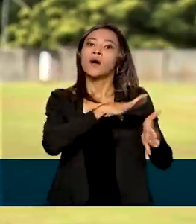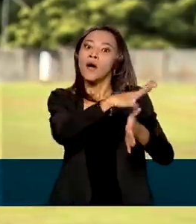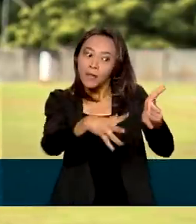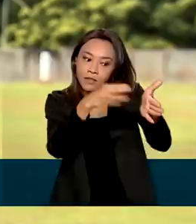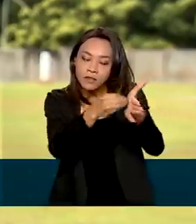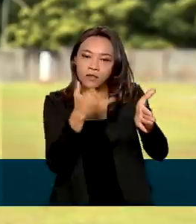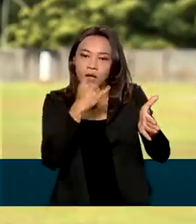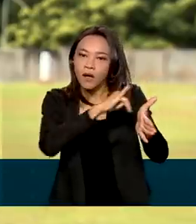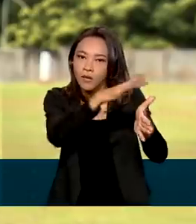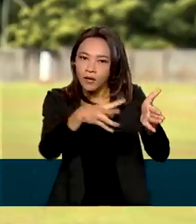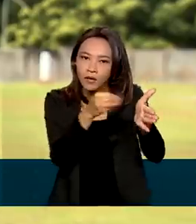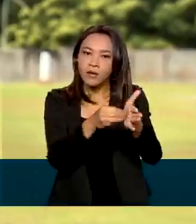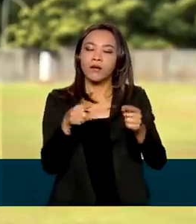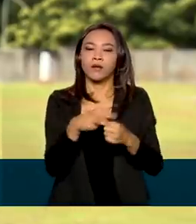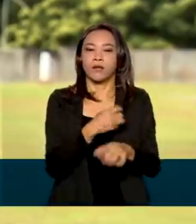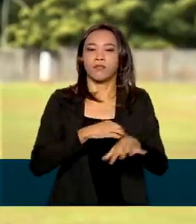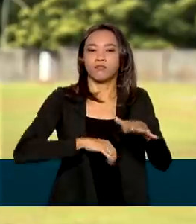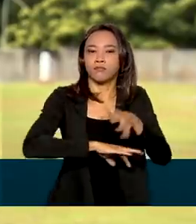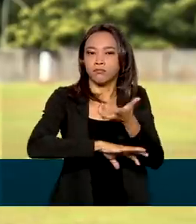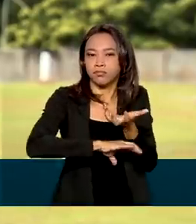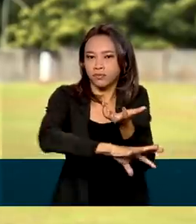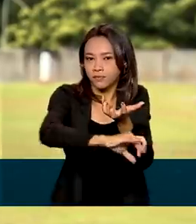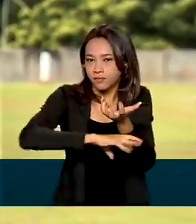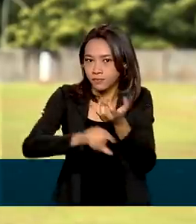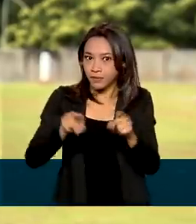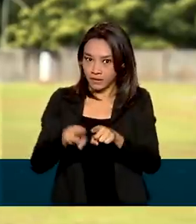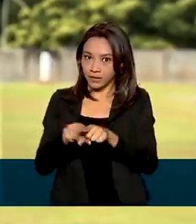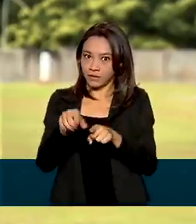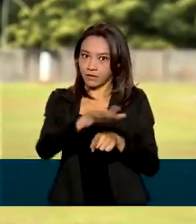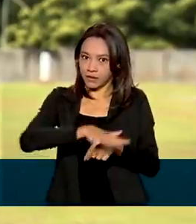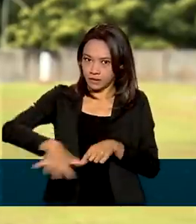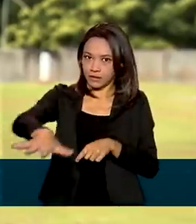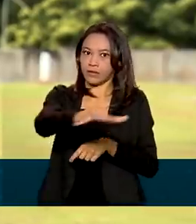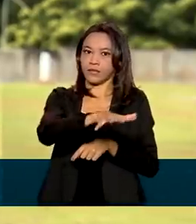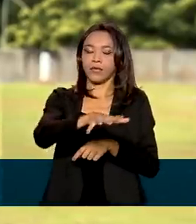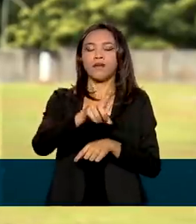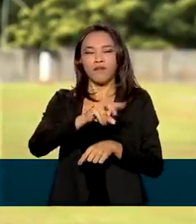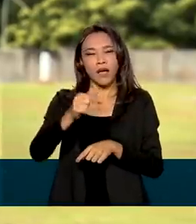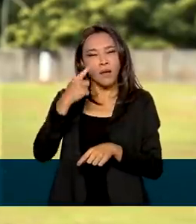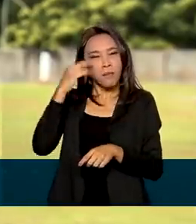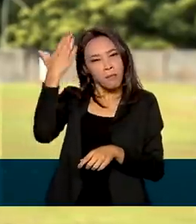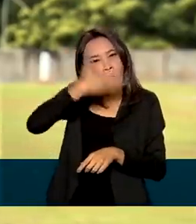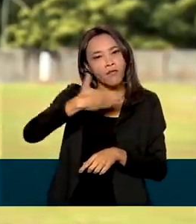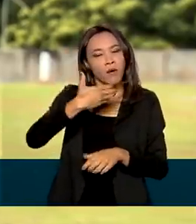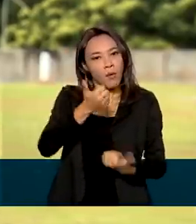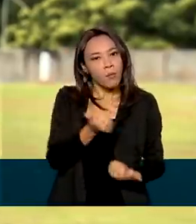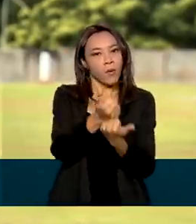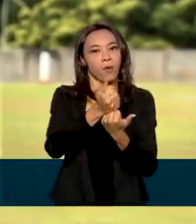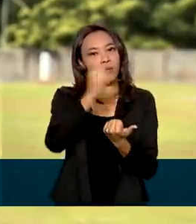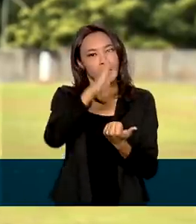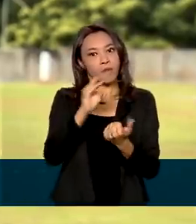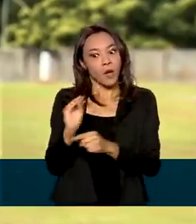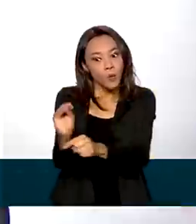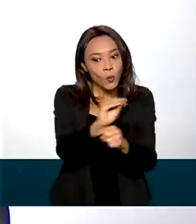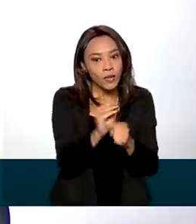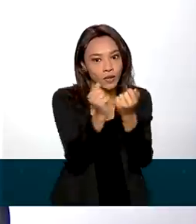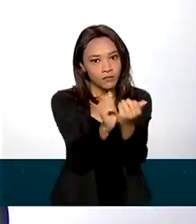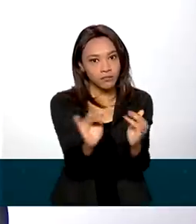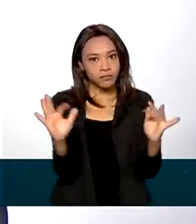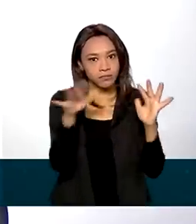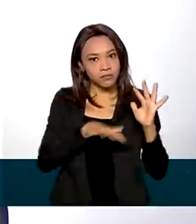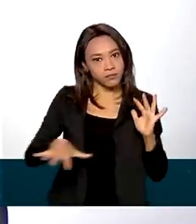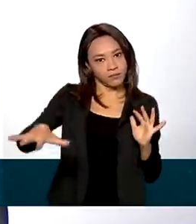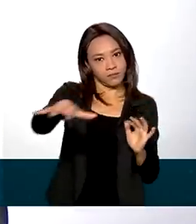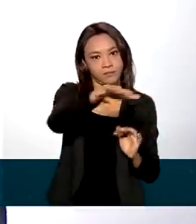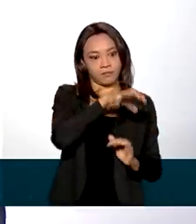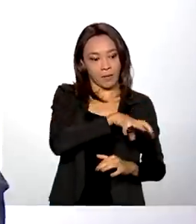o governo, a integração e os esforços que envolvem a operação demonstram o engajamento do país na preservação dos biomas. Nós vamos